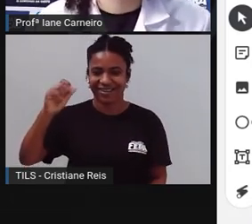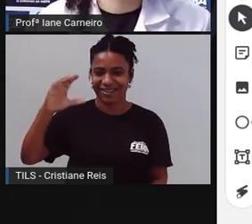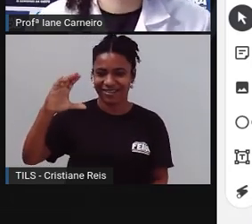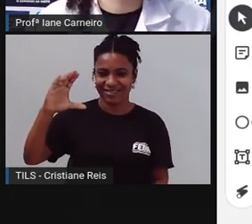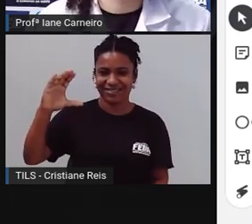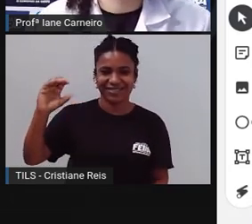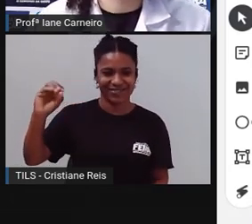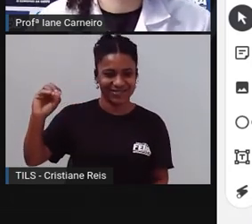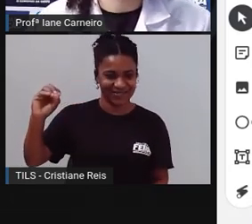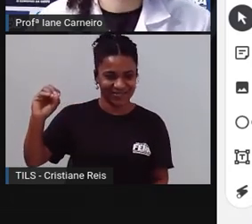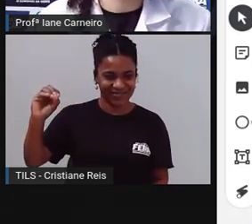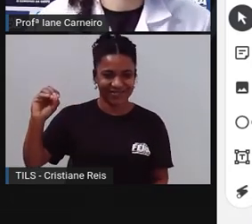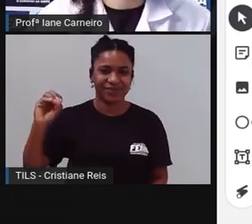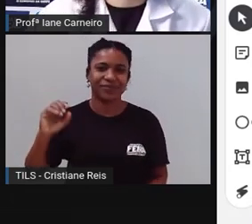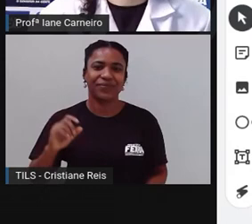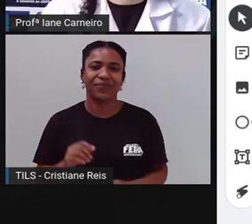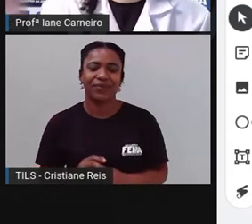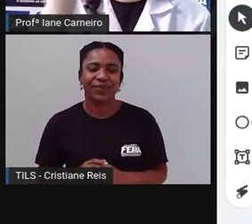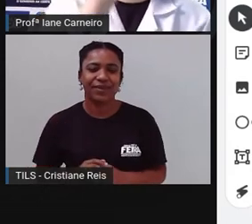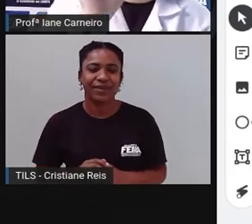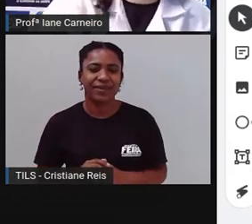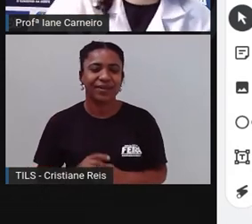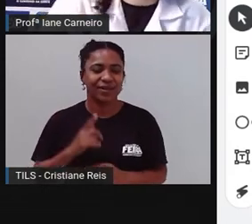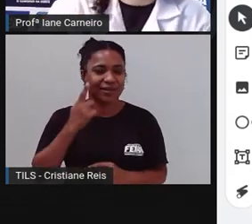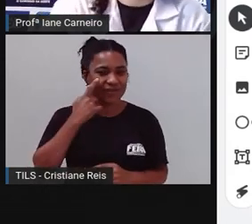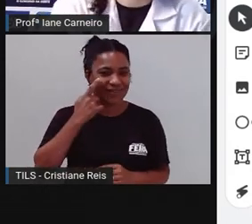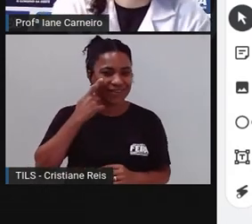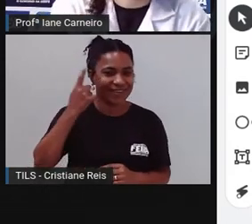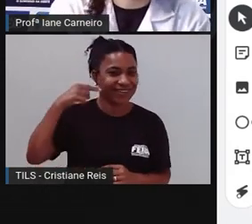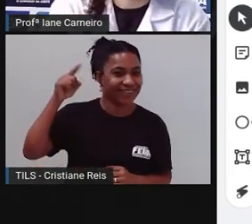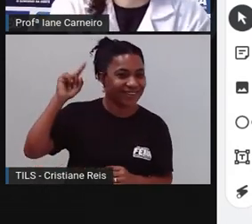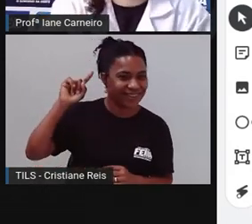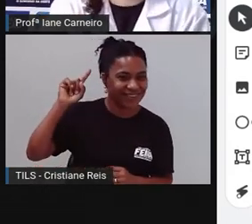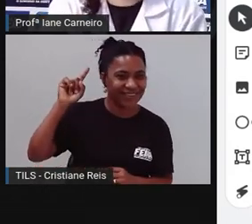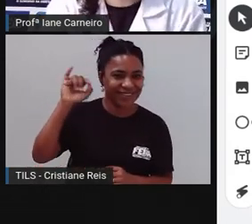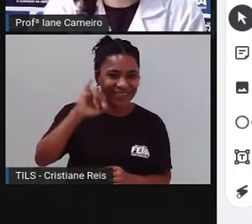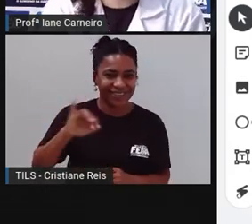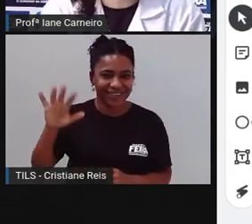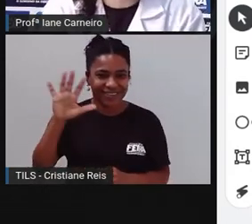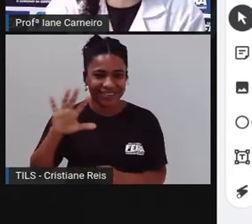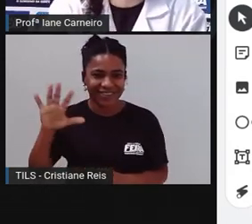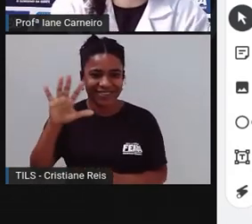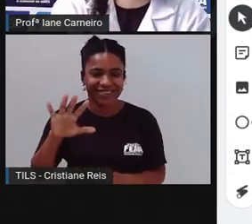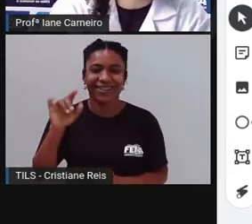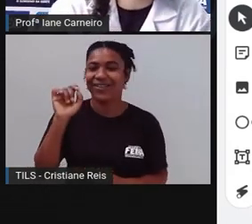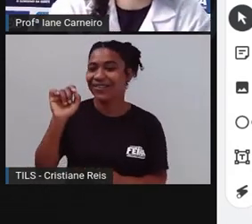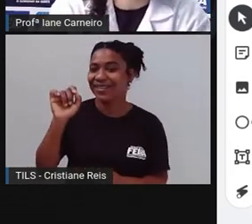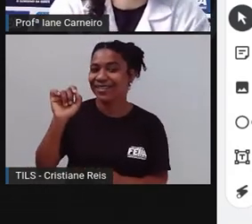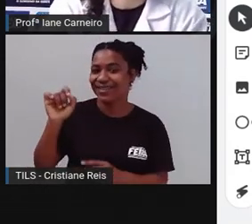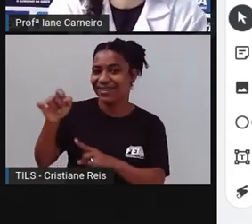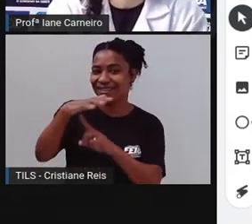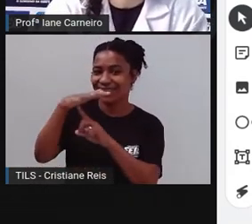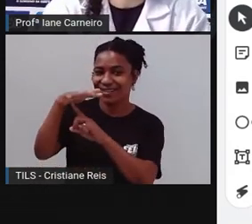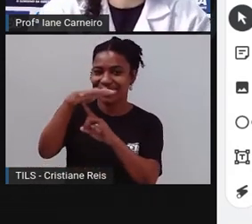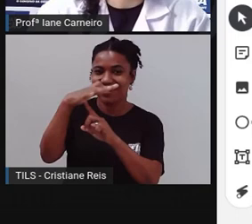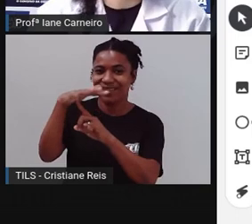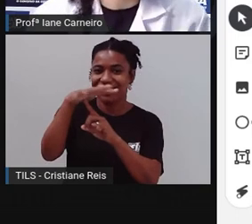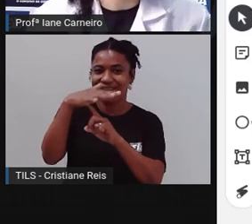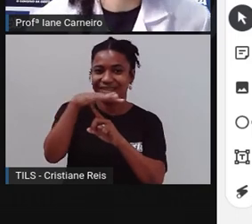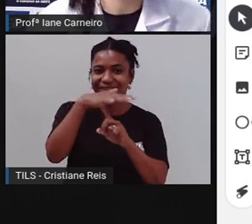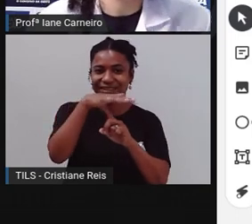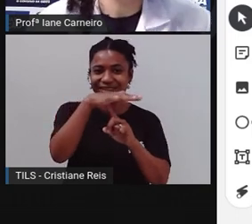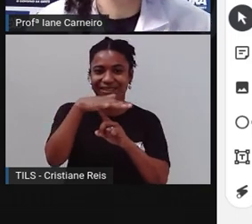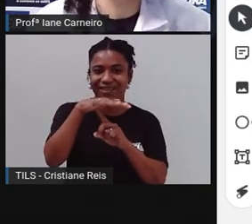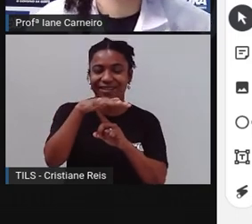Certo. Essa imagem aqui que a gente viu na adivinha anterior, vocês já sabem. helicóptero a gente escreve com que